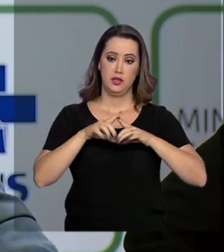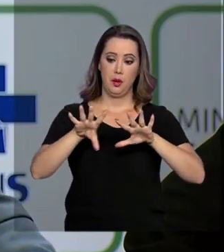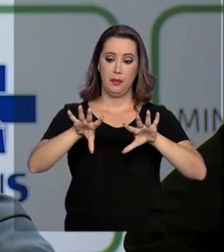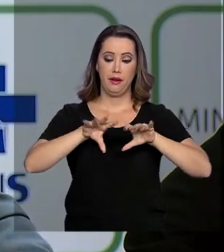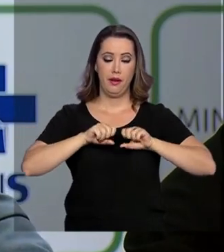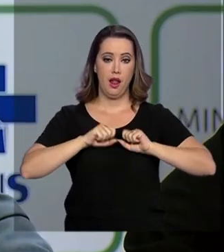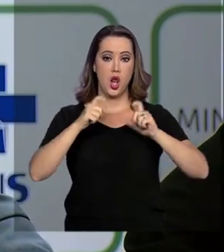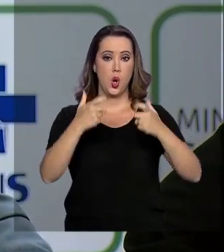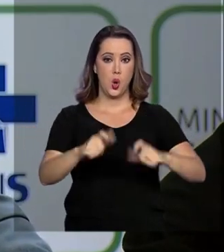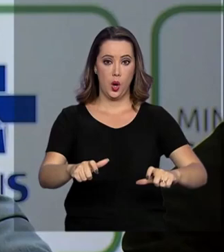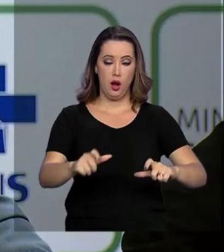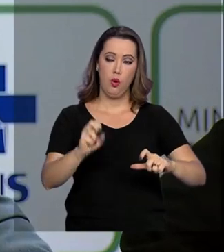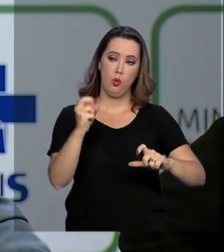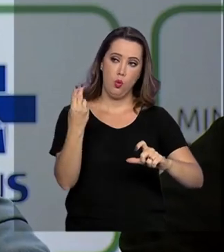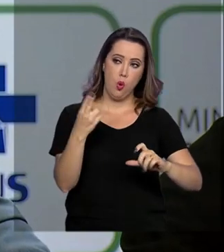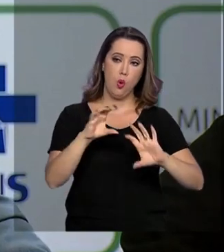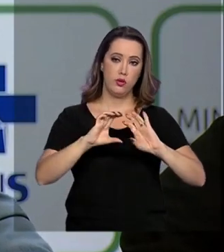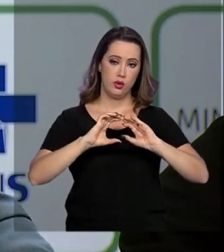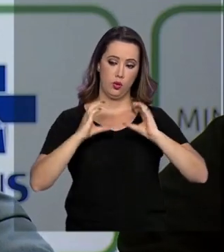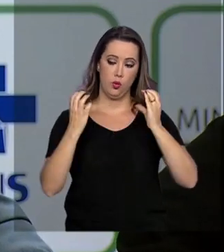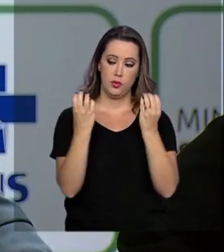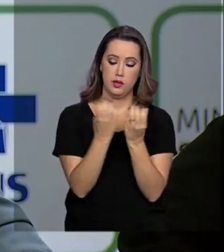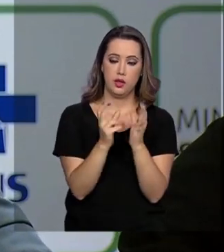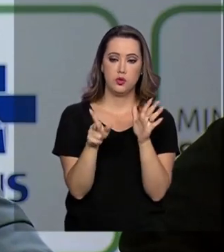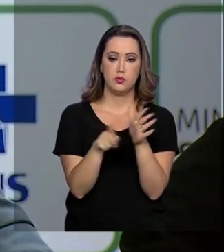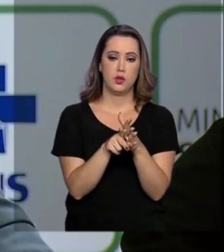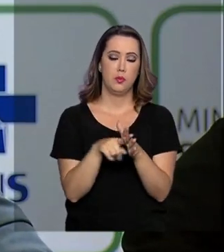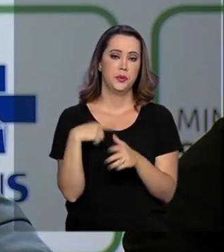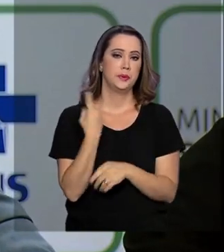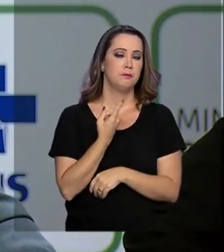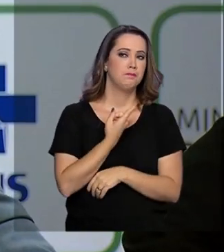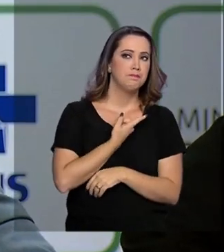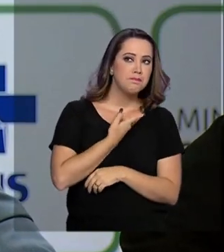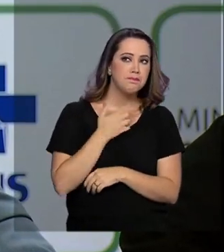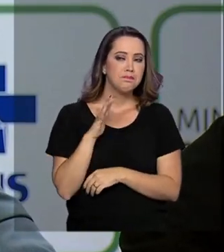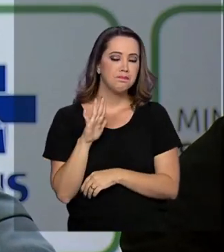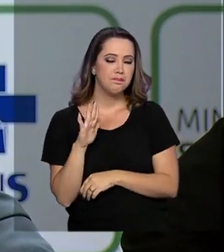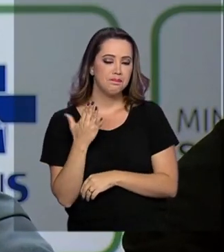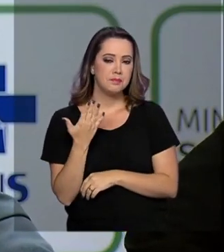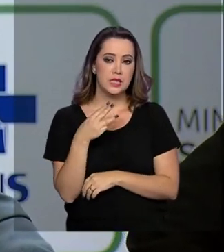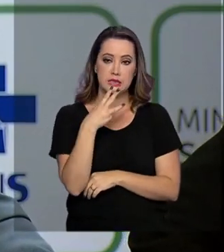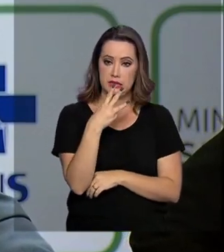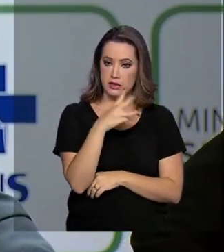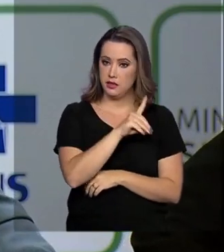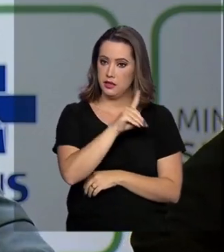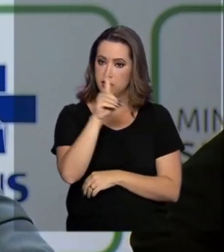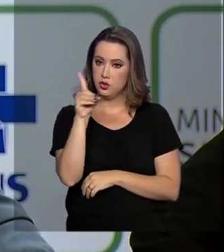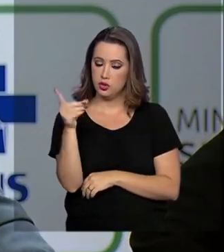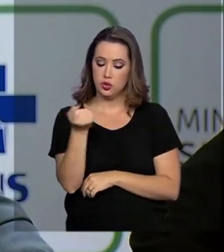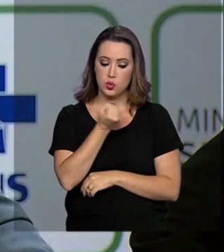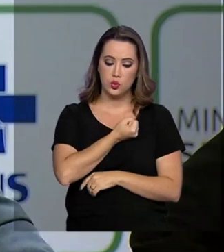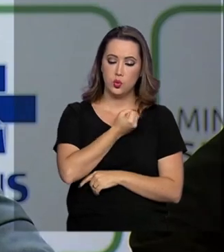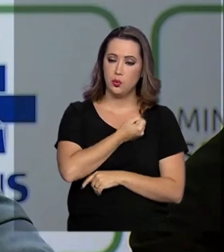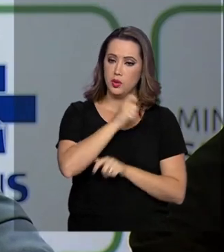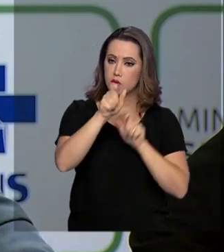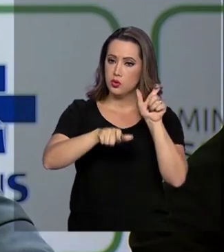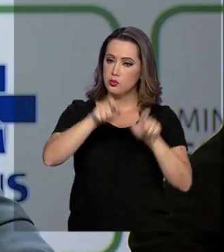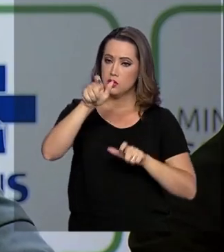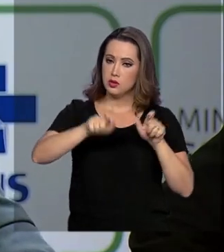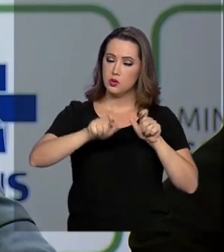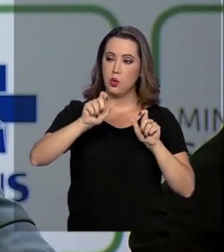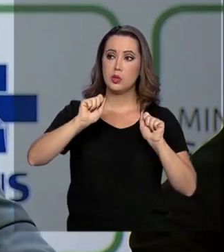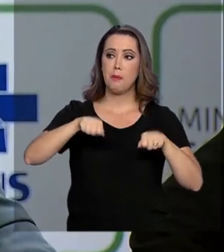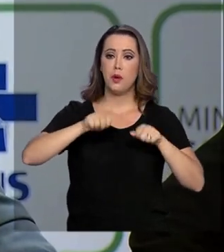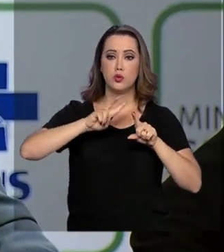nós já referimos aqui anteriormente. Nós estimamos que a cada três dias o número de casos possa